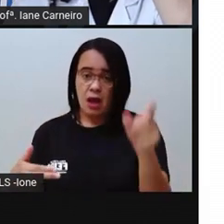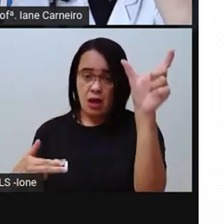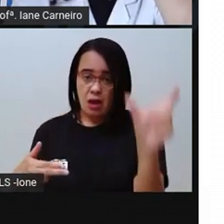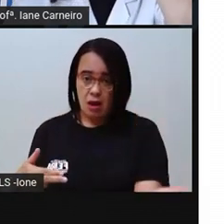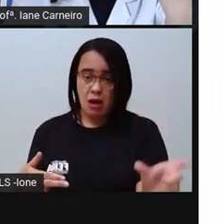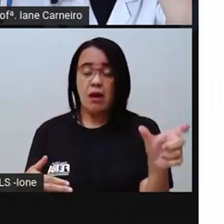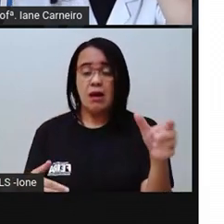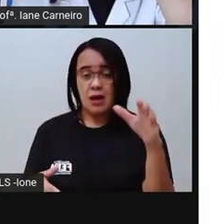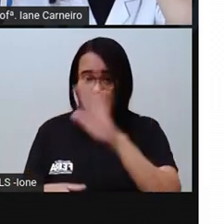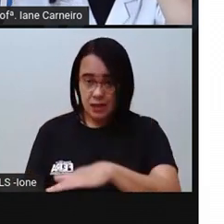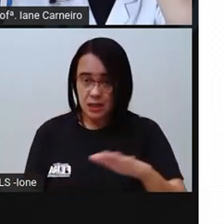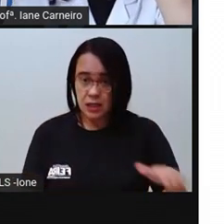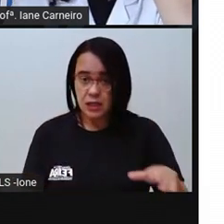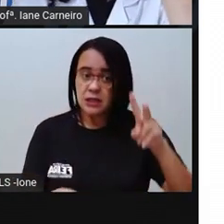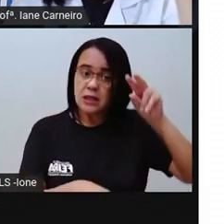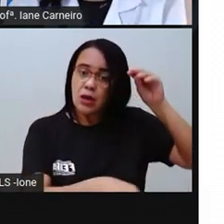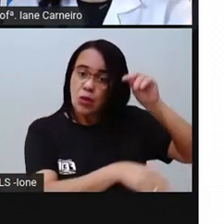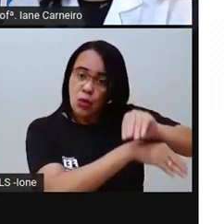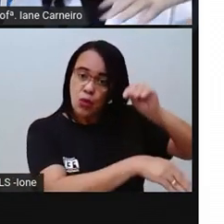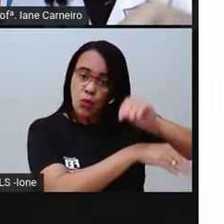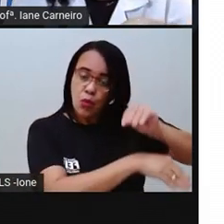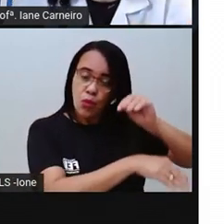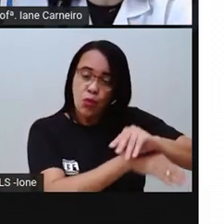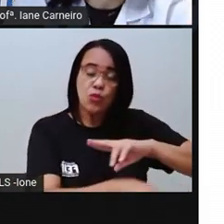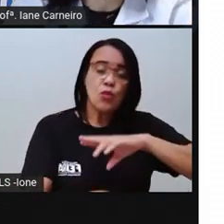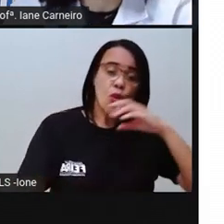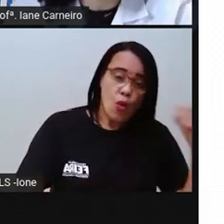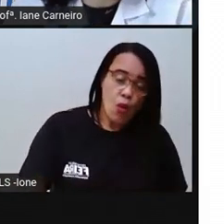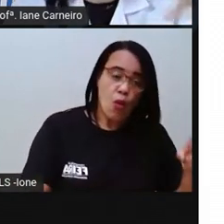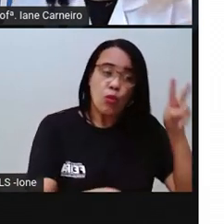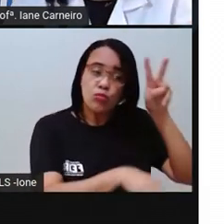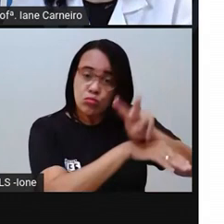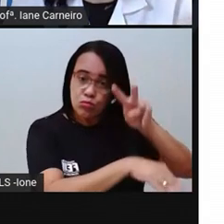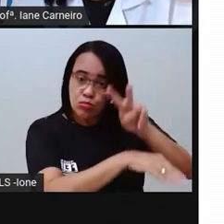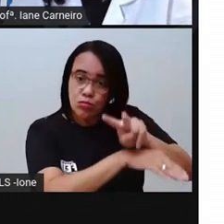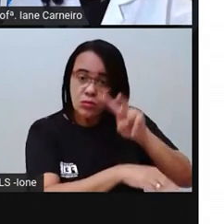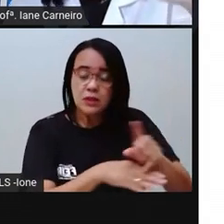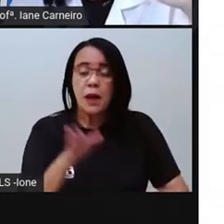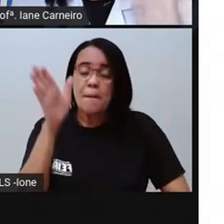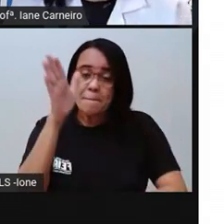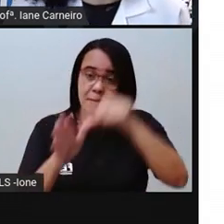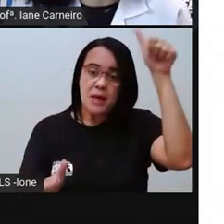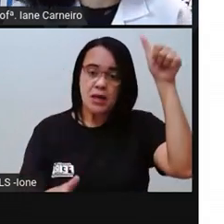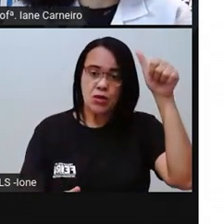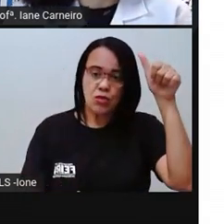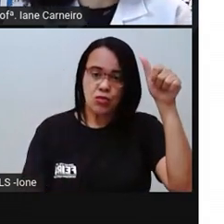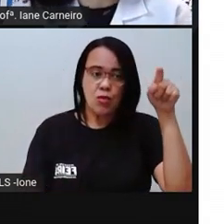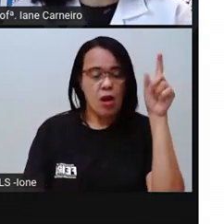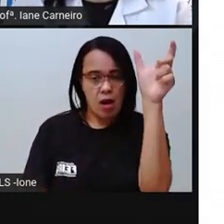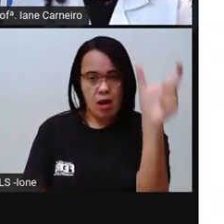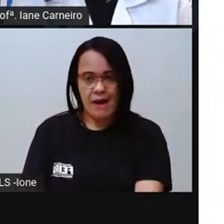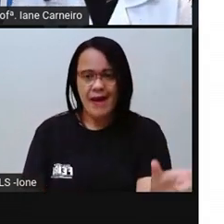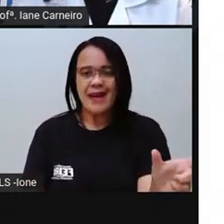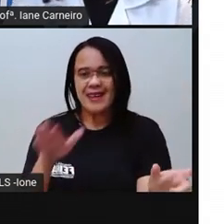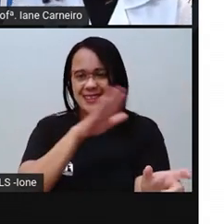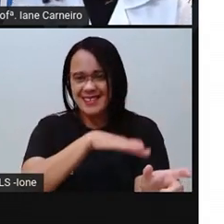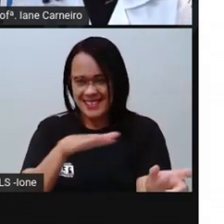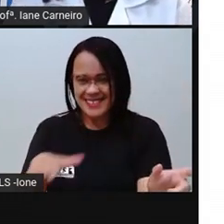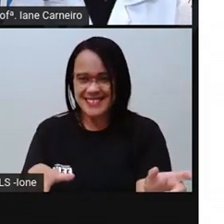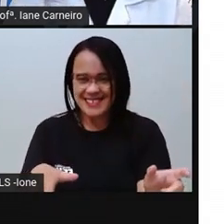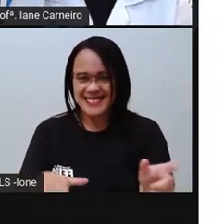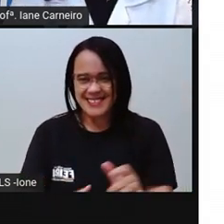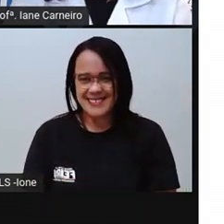ser protegida primeiro. Então a prioridade, quem vai ser tirado daquele ambiente, desacidente, é a criança, né? Então,